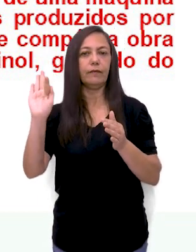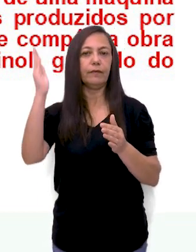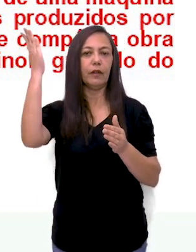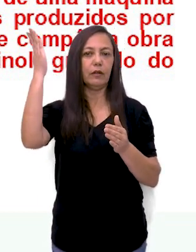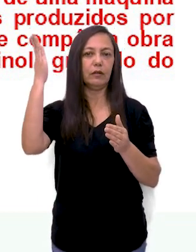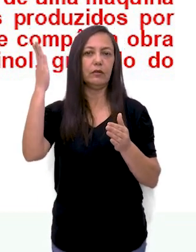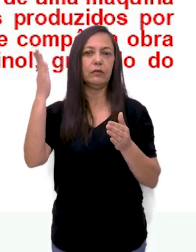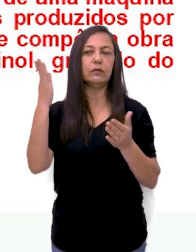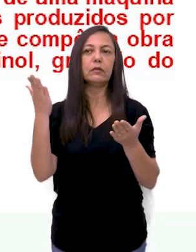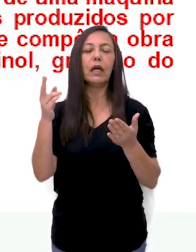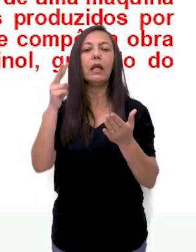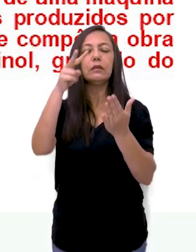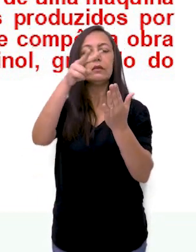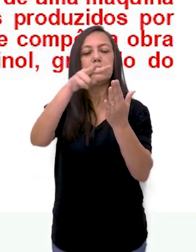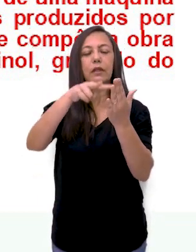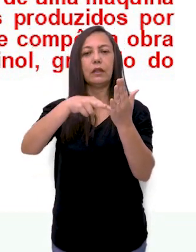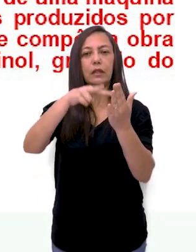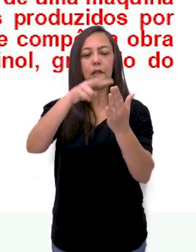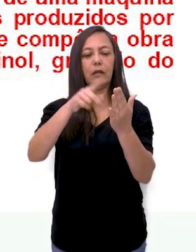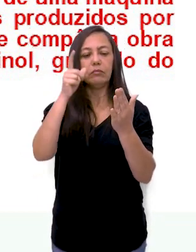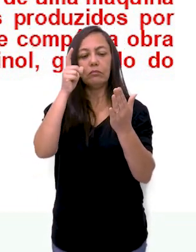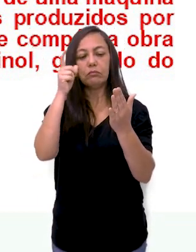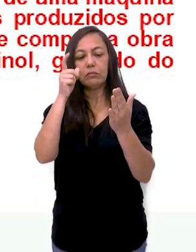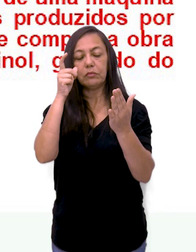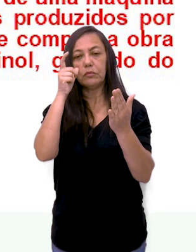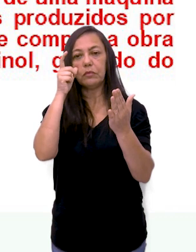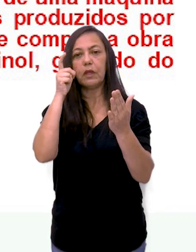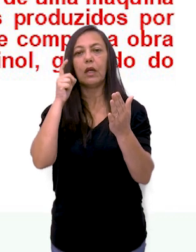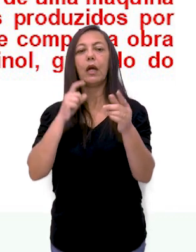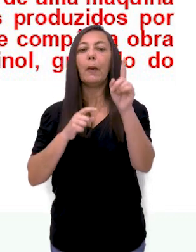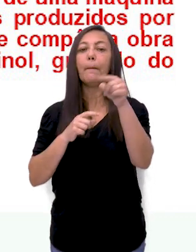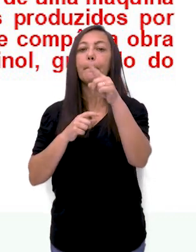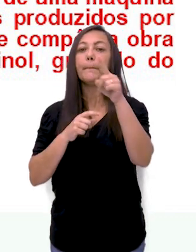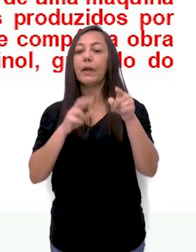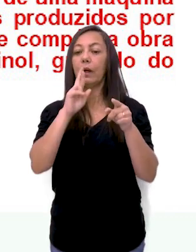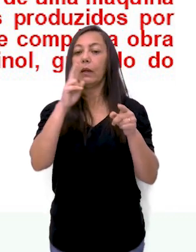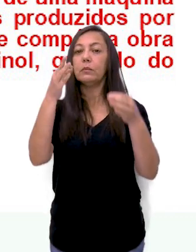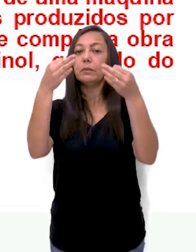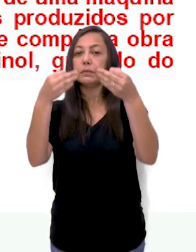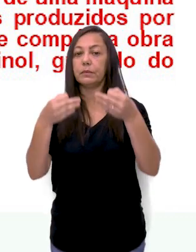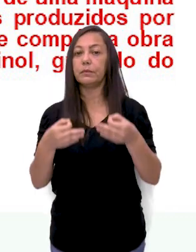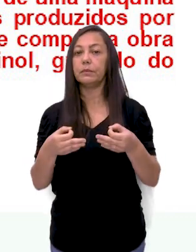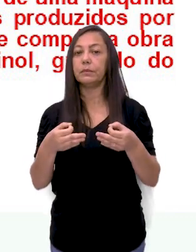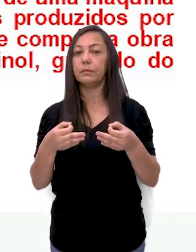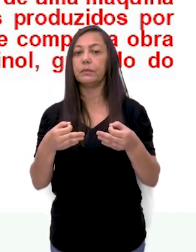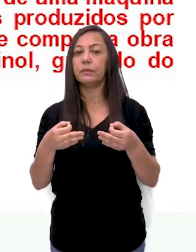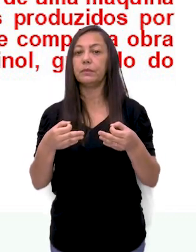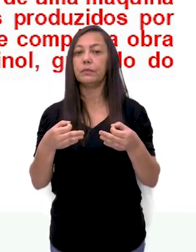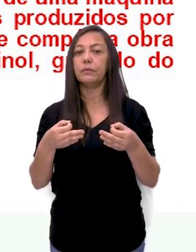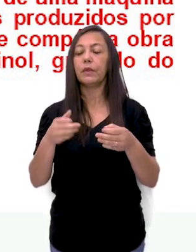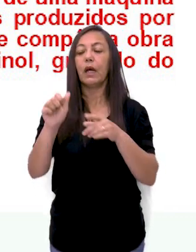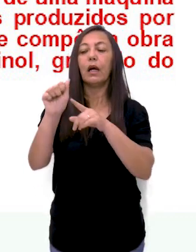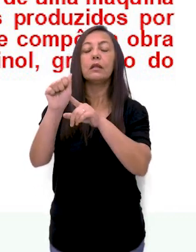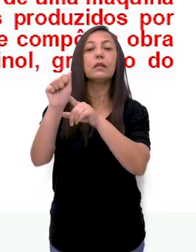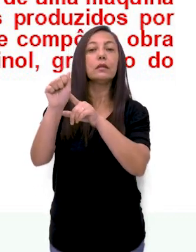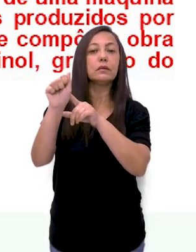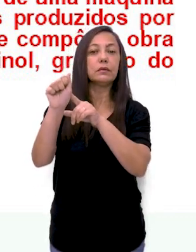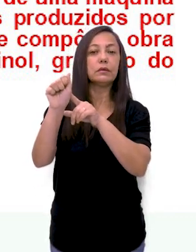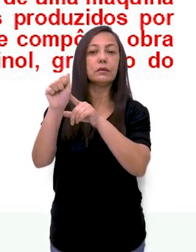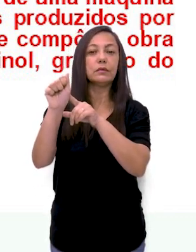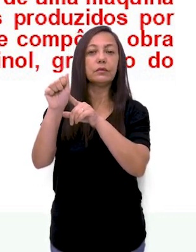proposto, leia com atenção o texto e marque as alternativas. Na alternativa A,